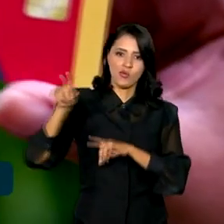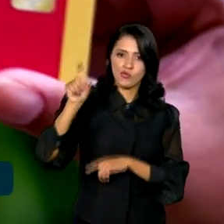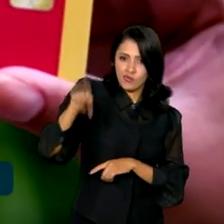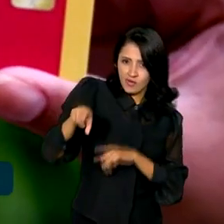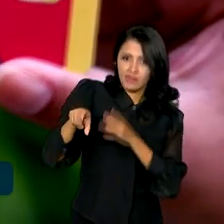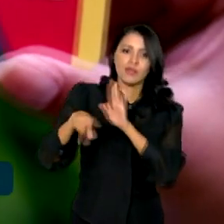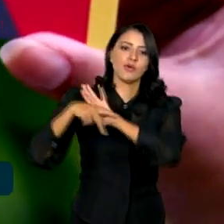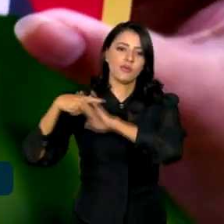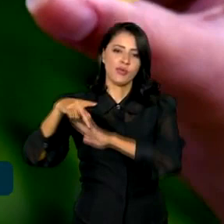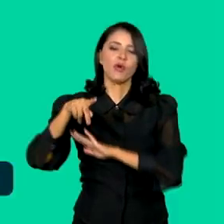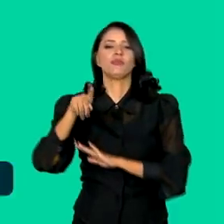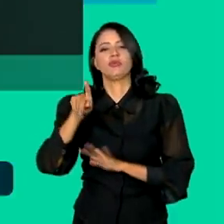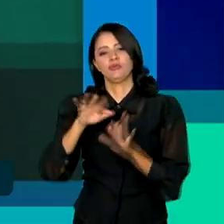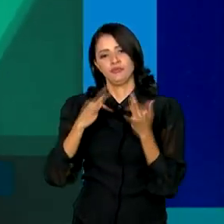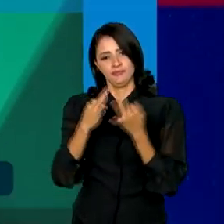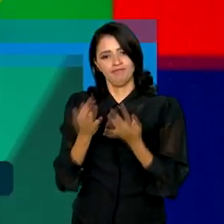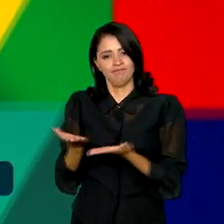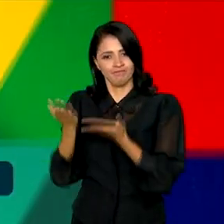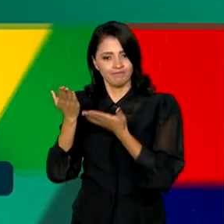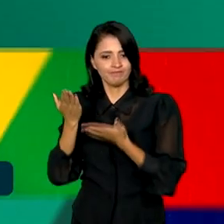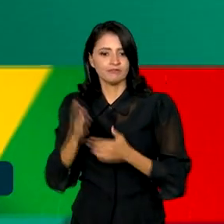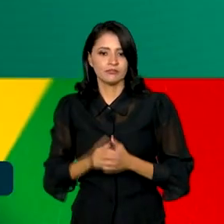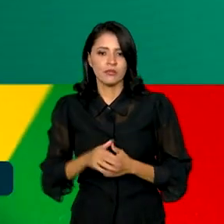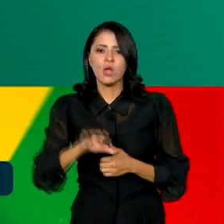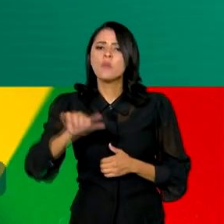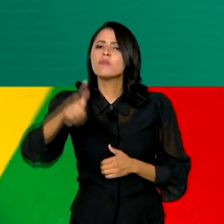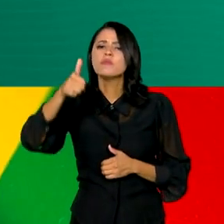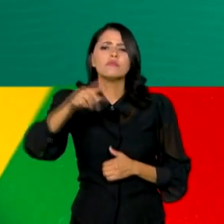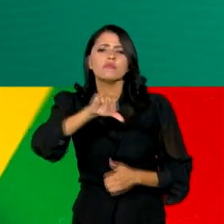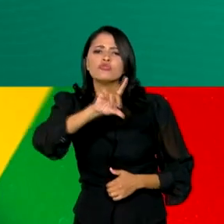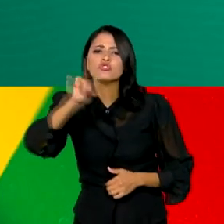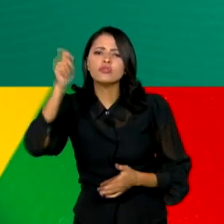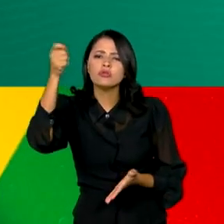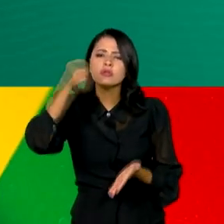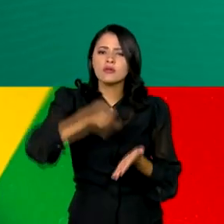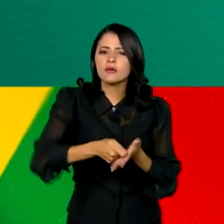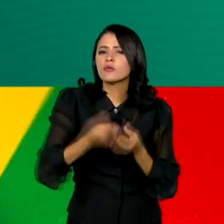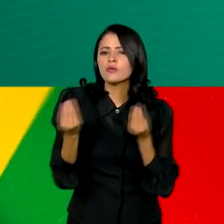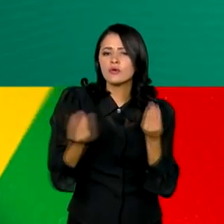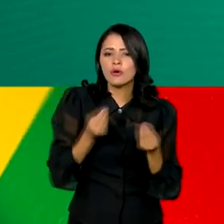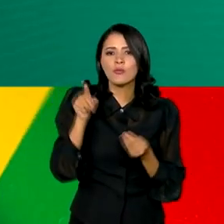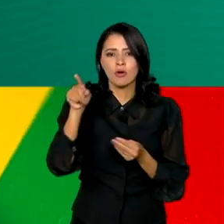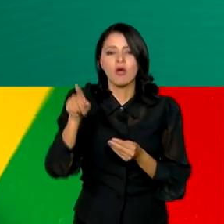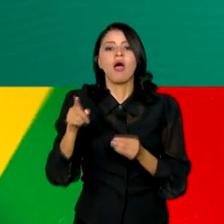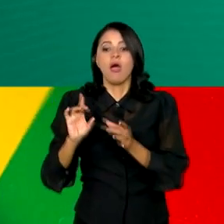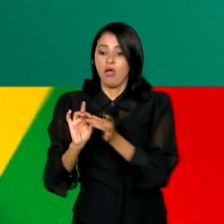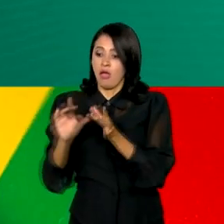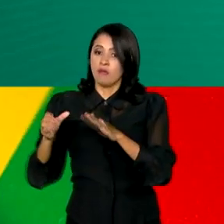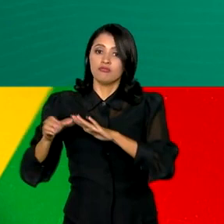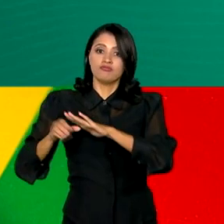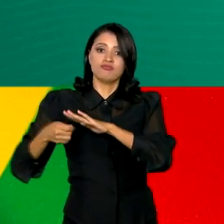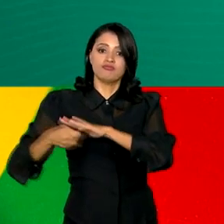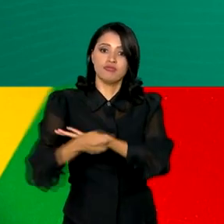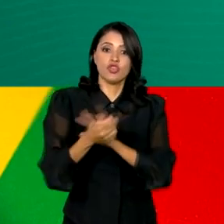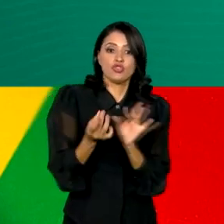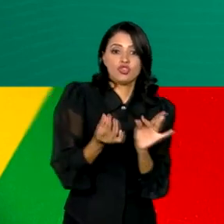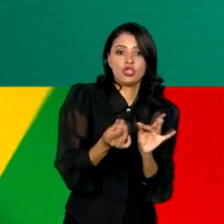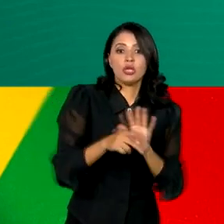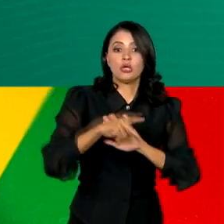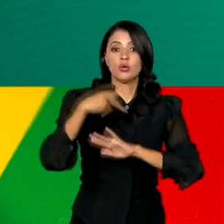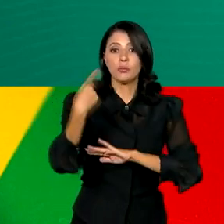do Bolsa Família. No primeiro dia de pagamento, são liberados os recursos destinados aos